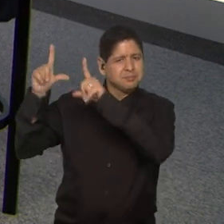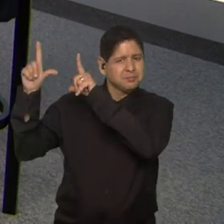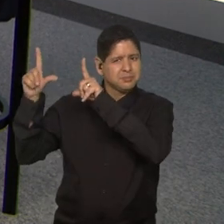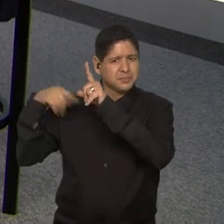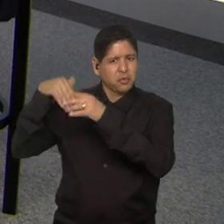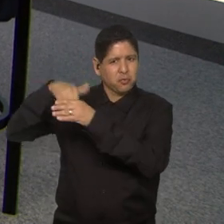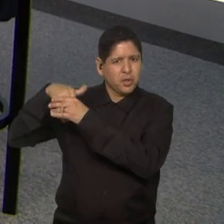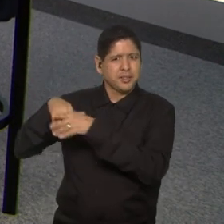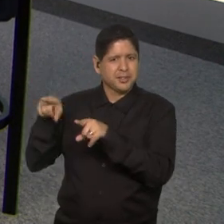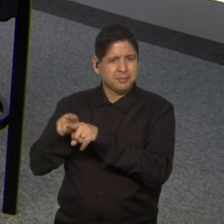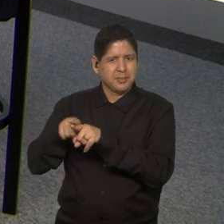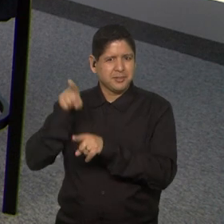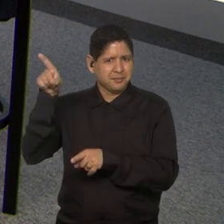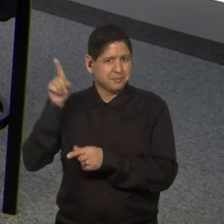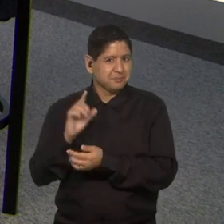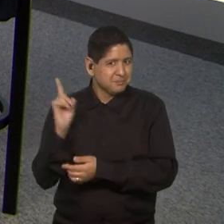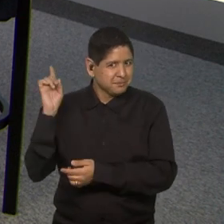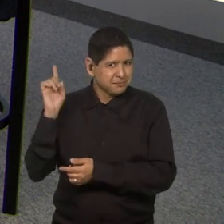ser seu voto também?